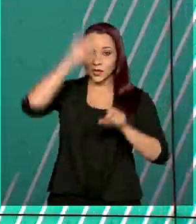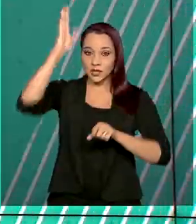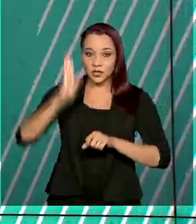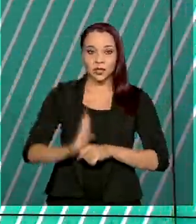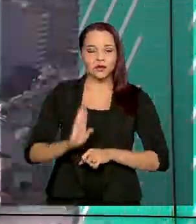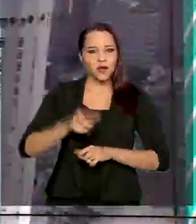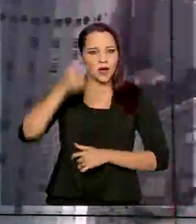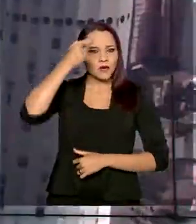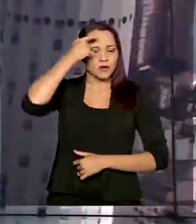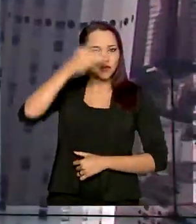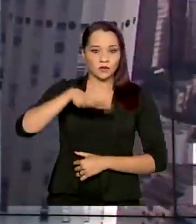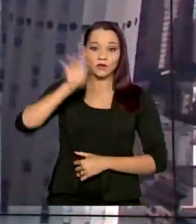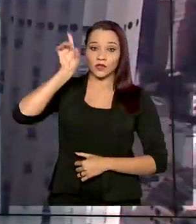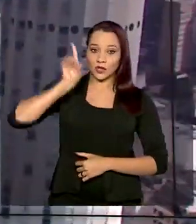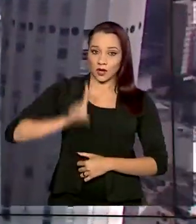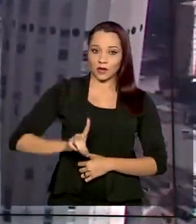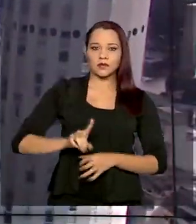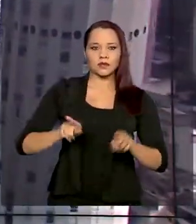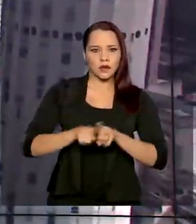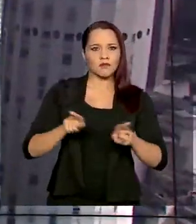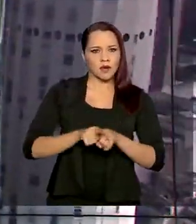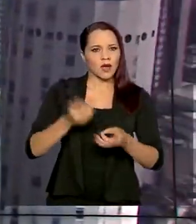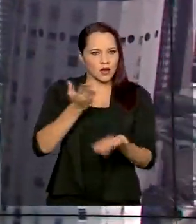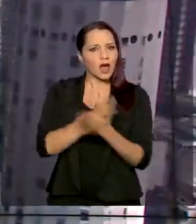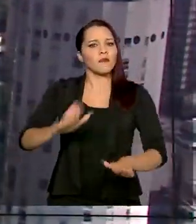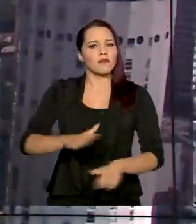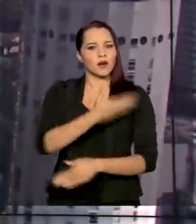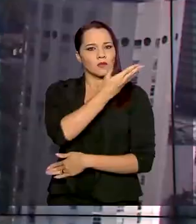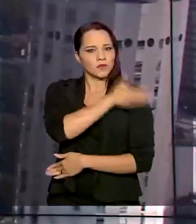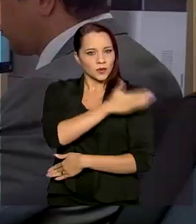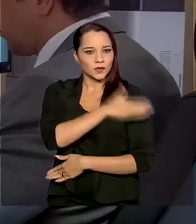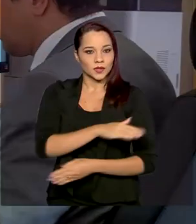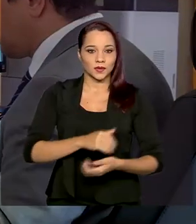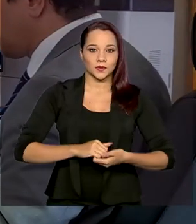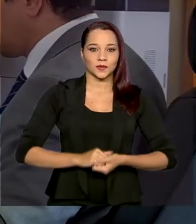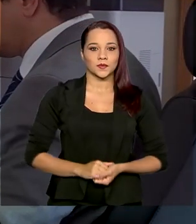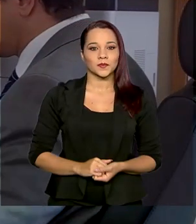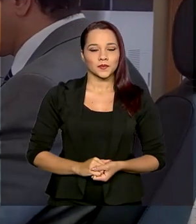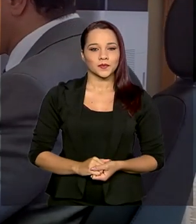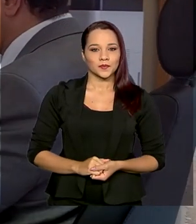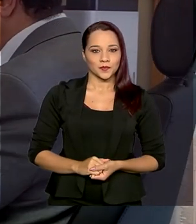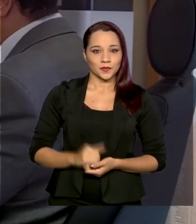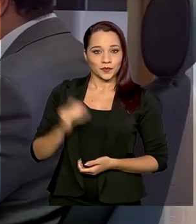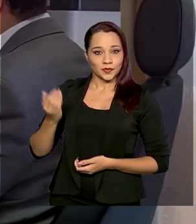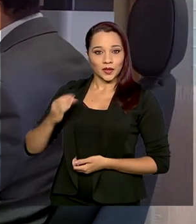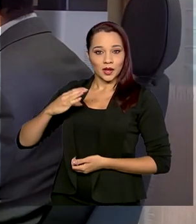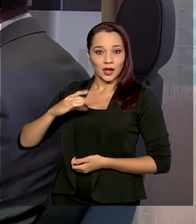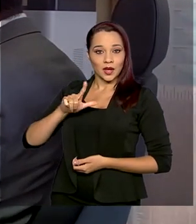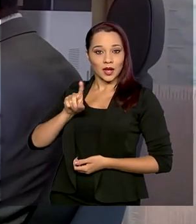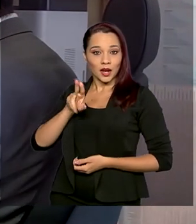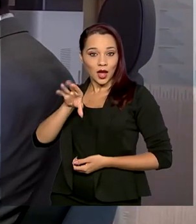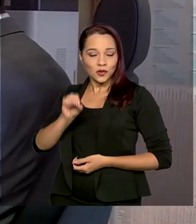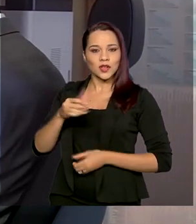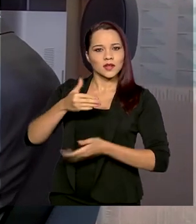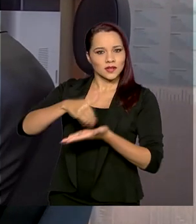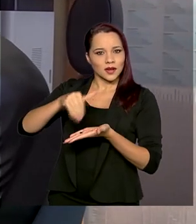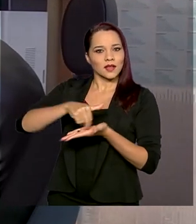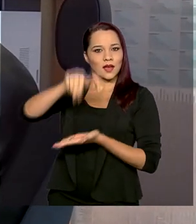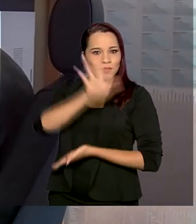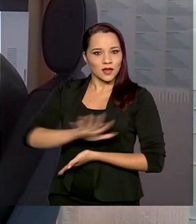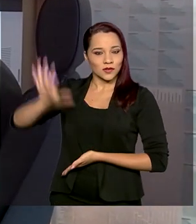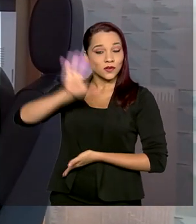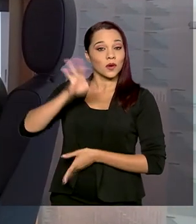consciência sobre direitos e acabar com preconceitos. Cláudio Panueiro é o secretário nacional